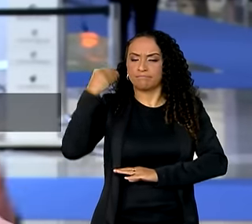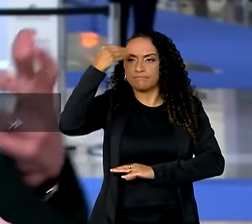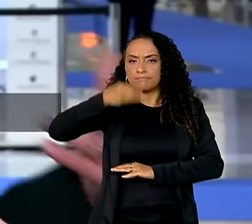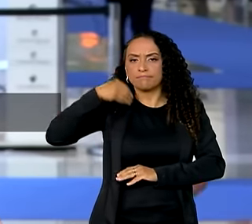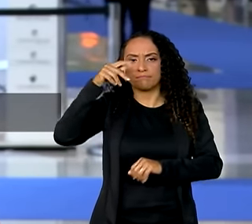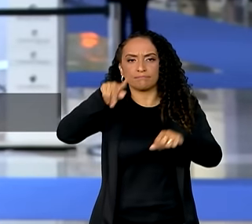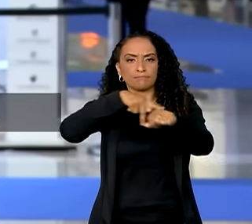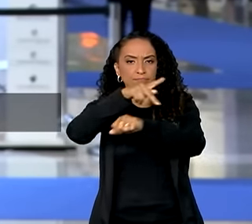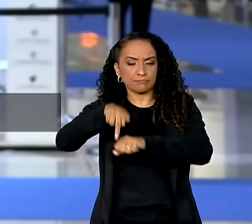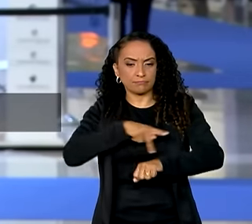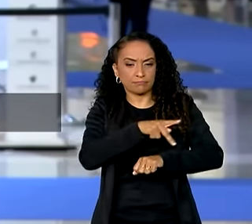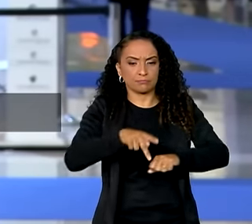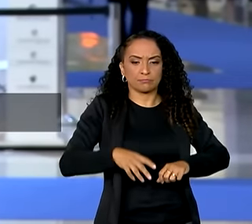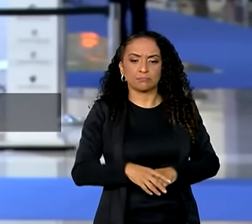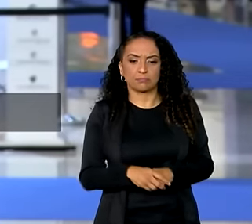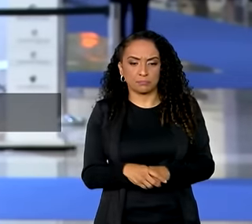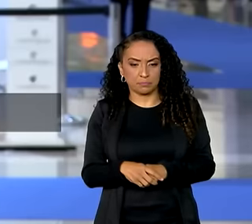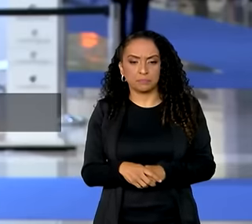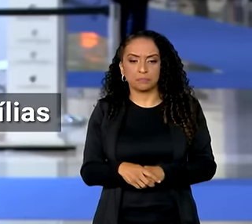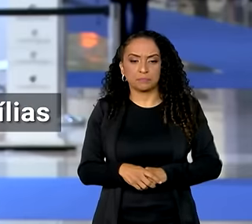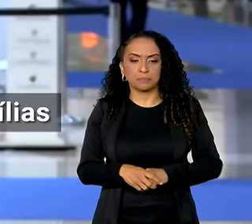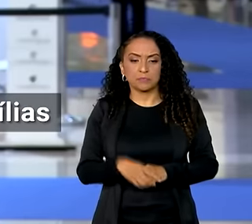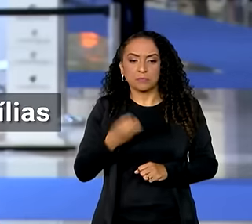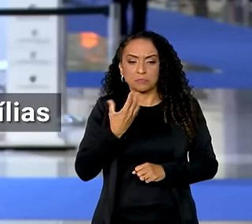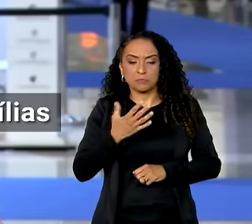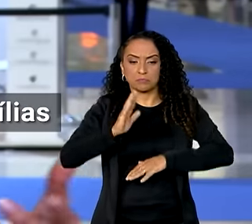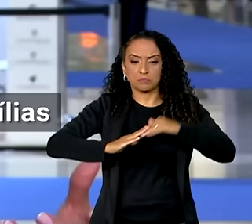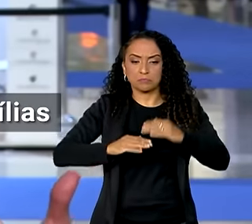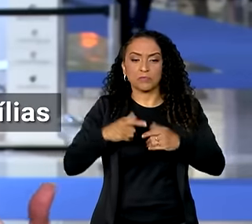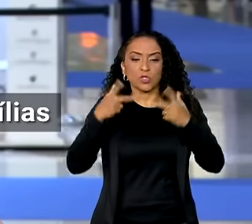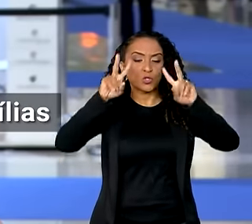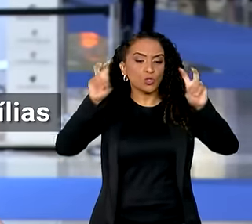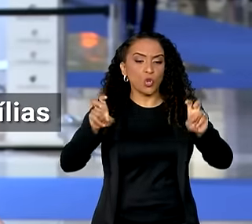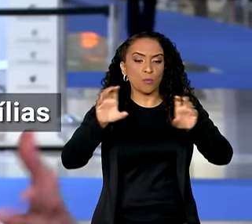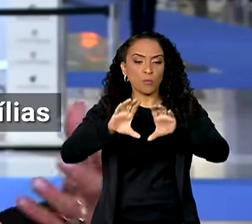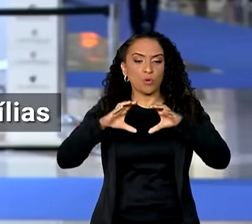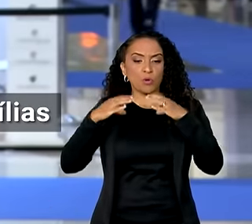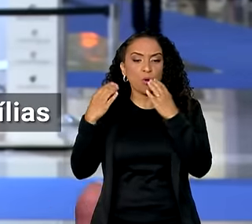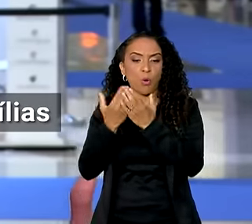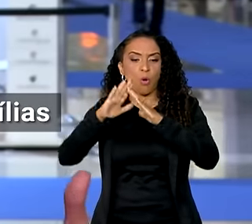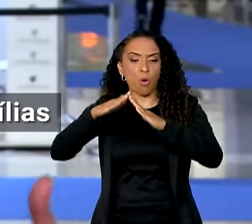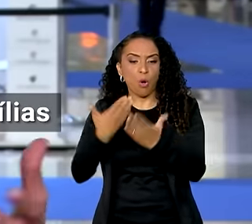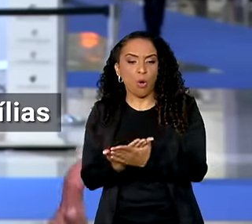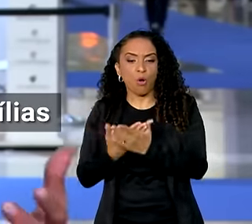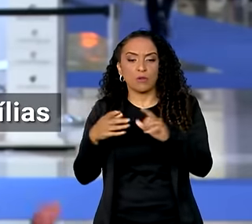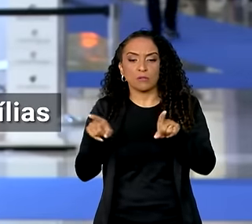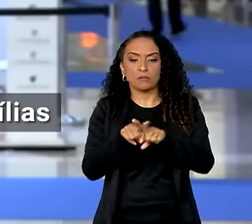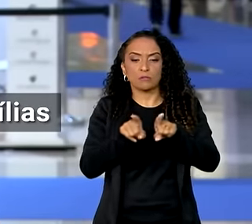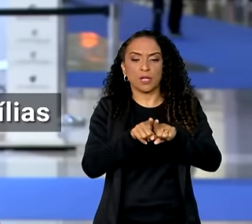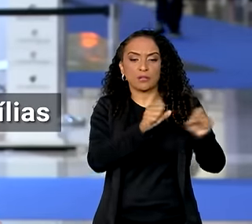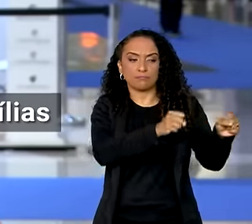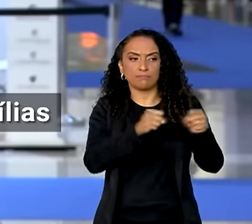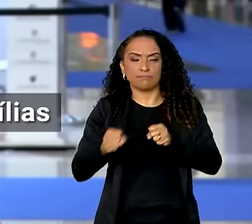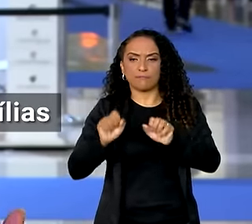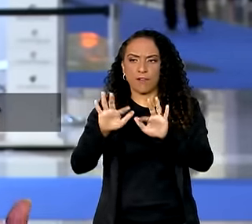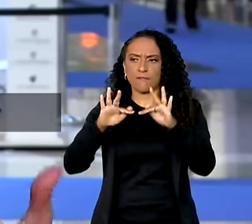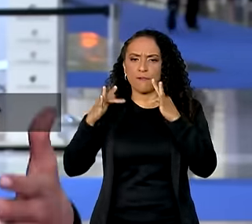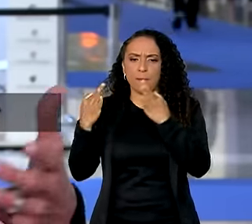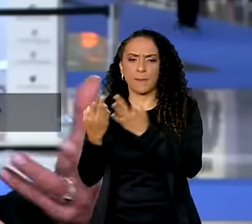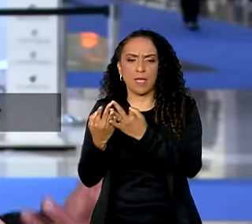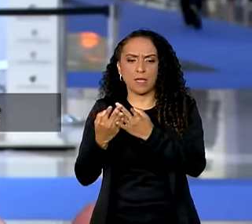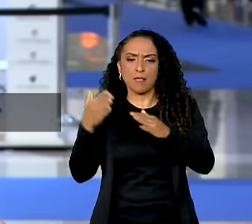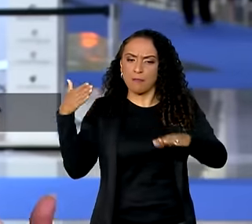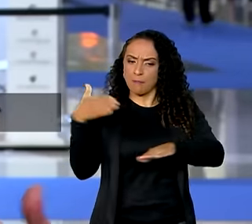a boas práticas, experiências que os próprios países têm gravado sobre escolas comunitárias, como empoderar a família